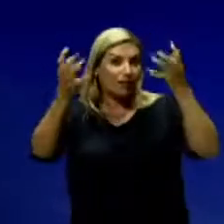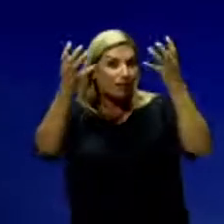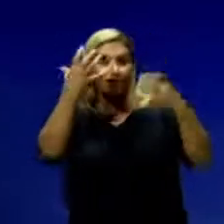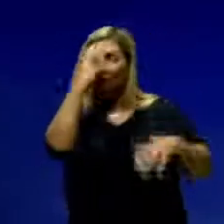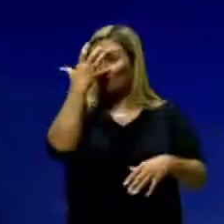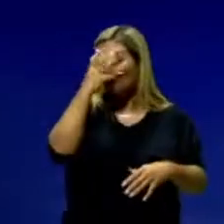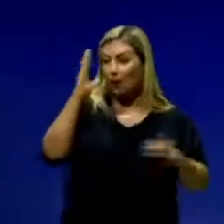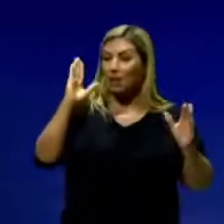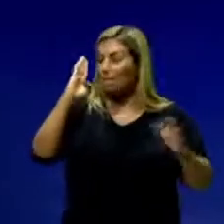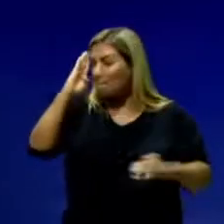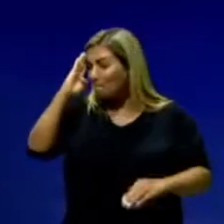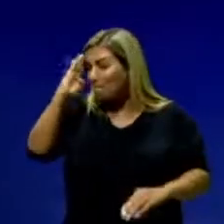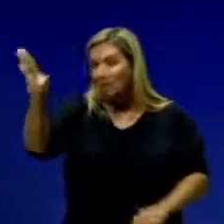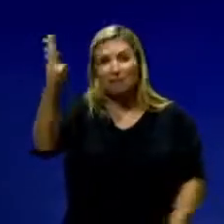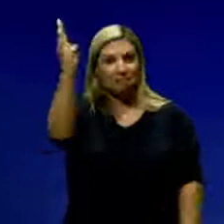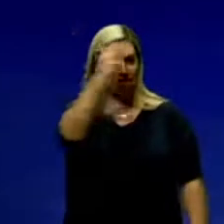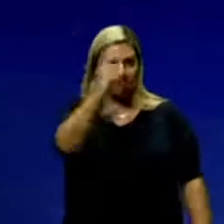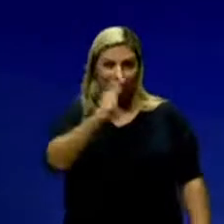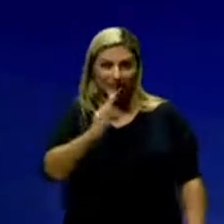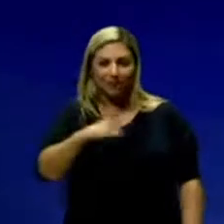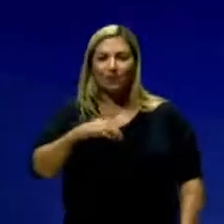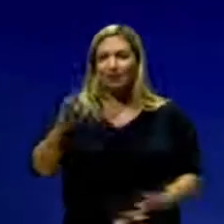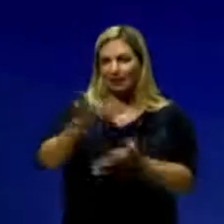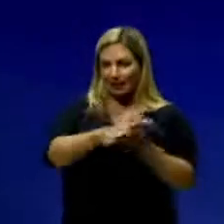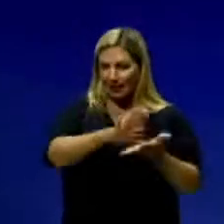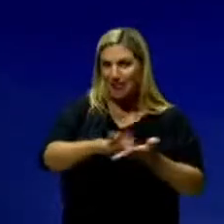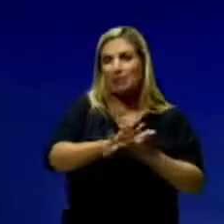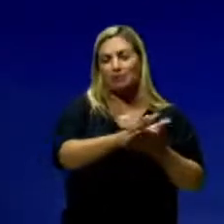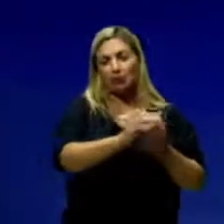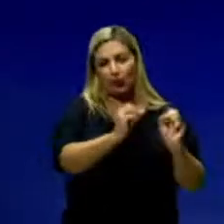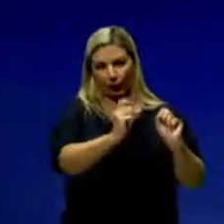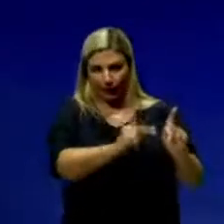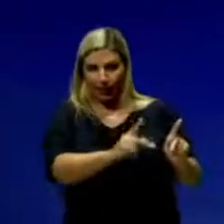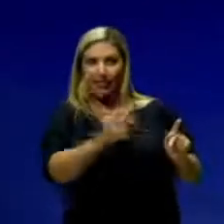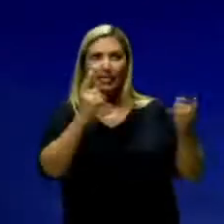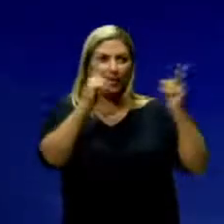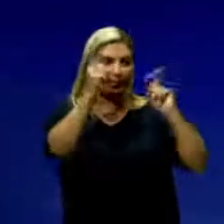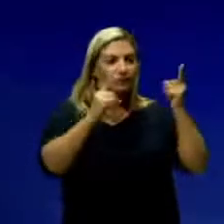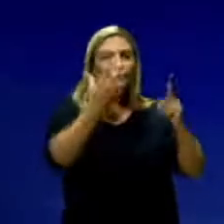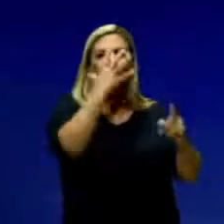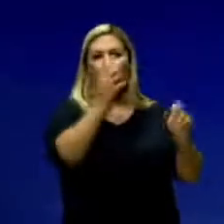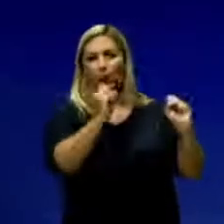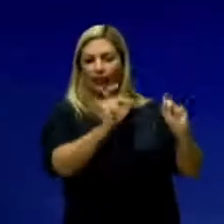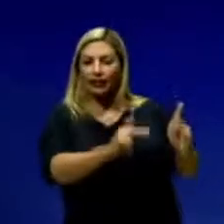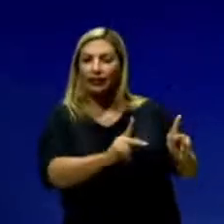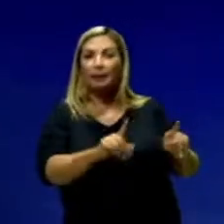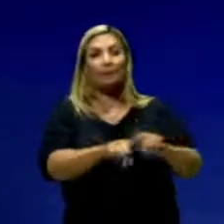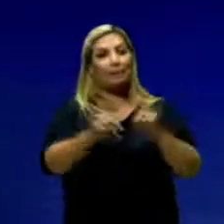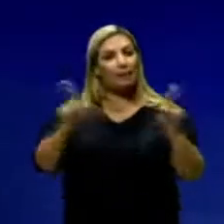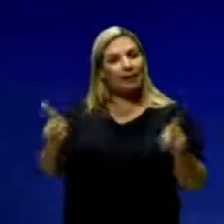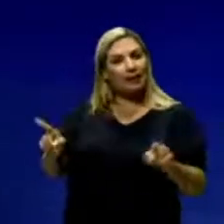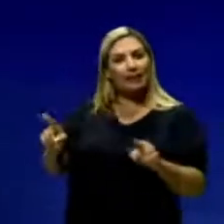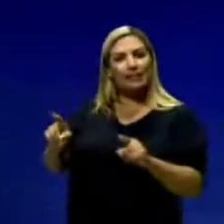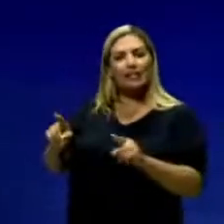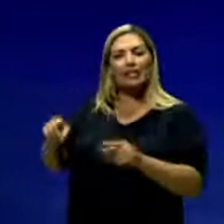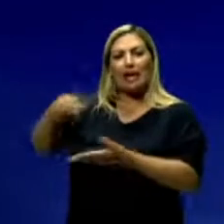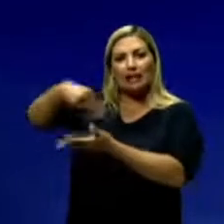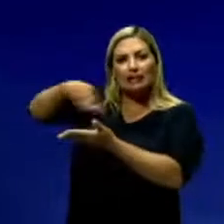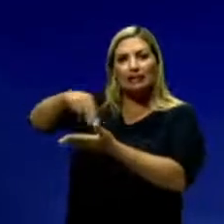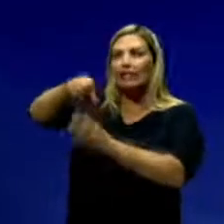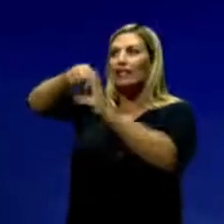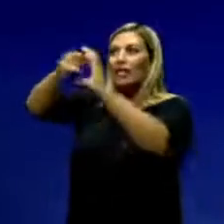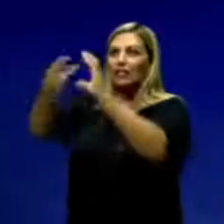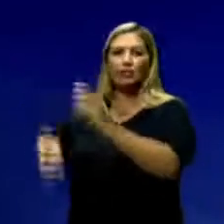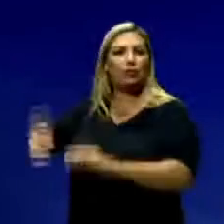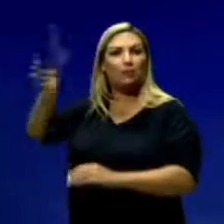principal do Brasil é o samba, é o carnaval. Porém, a dança característica do